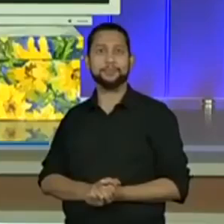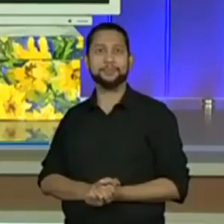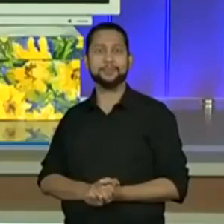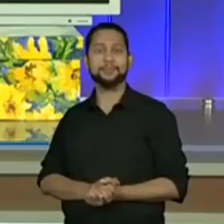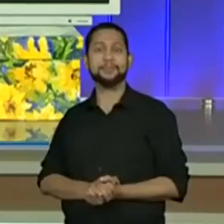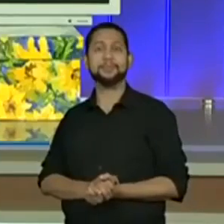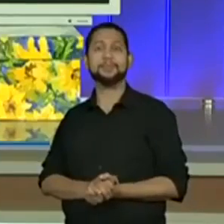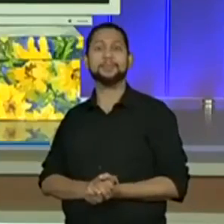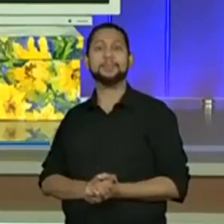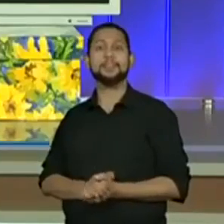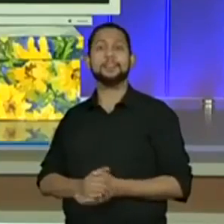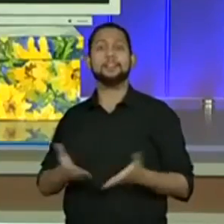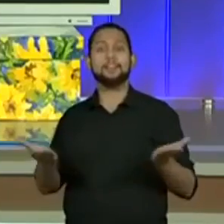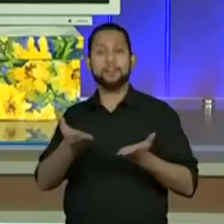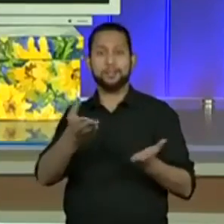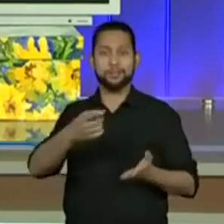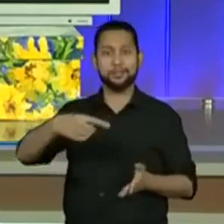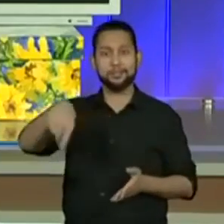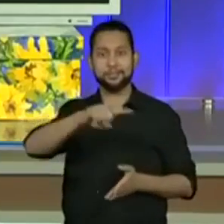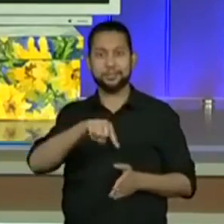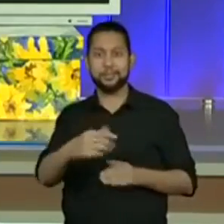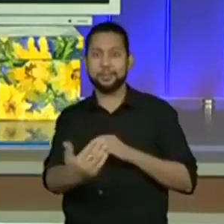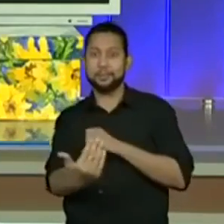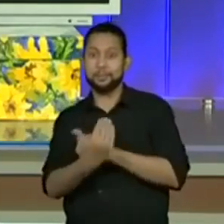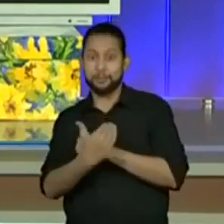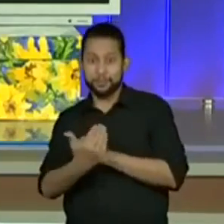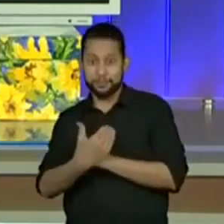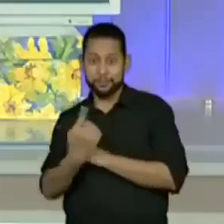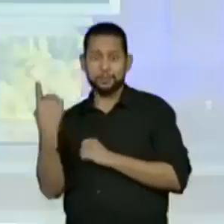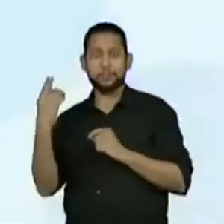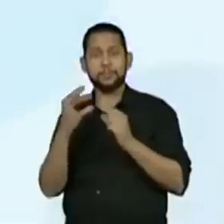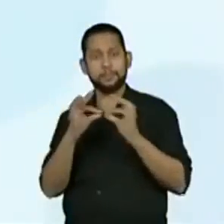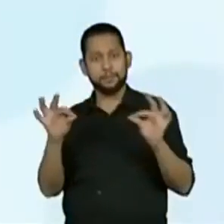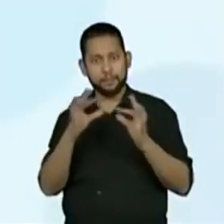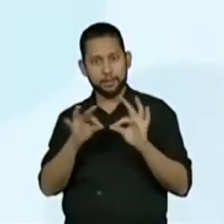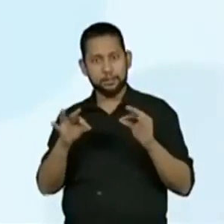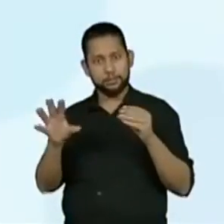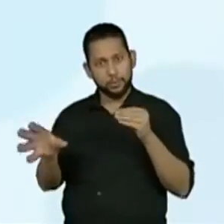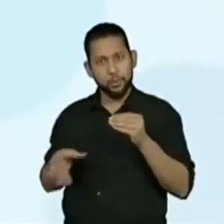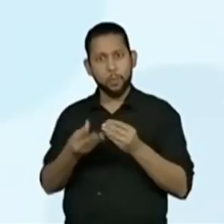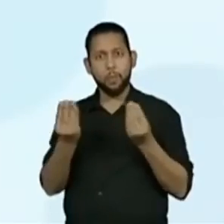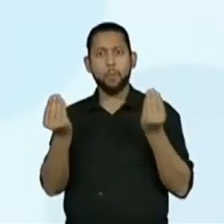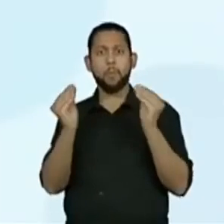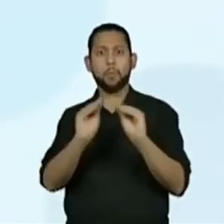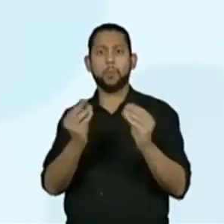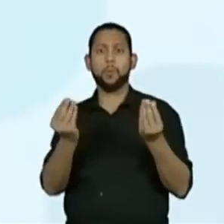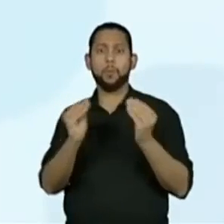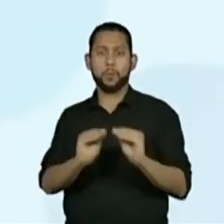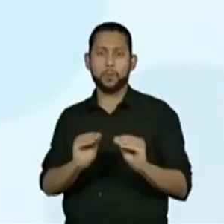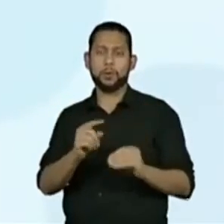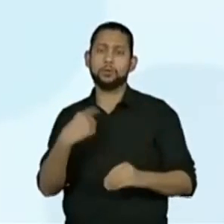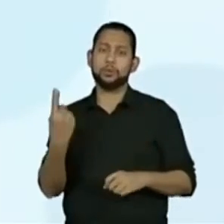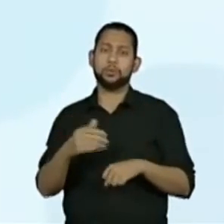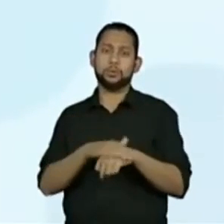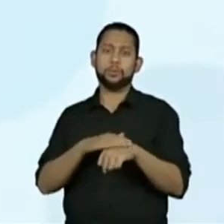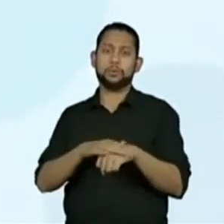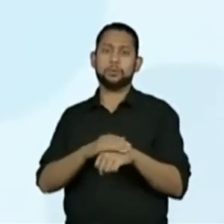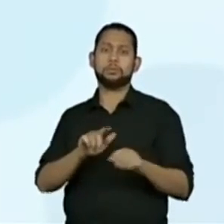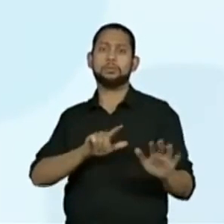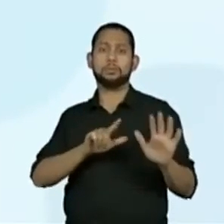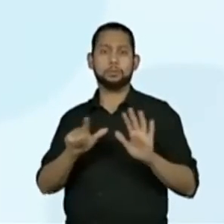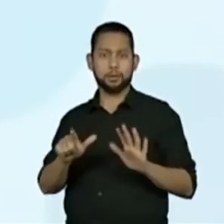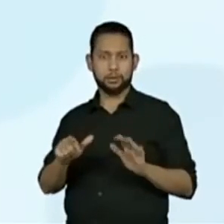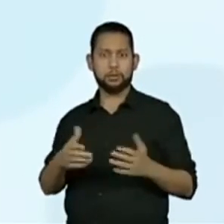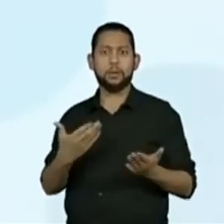Agora, vocês vão me ajudar a completar essas frases aqui. Tudo que está aqui são assuntos que falamos essa semana, que falamos